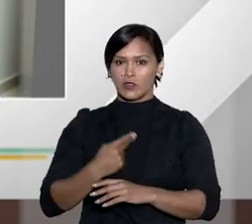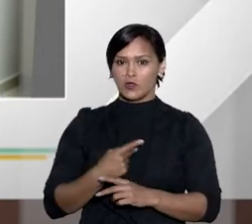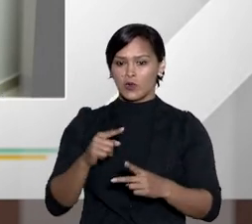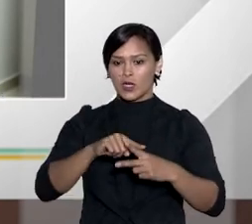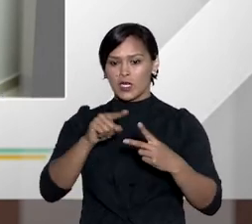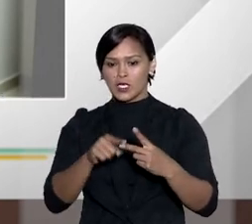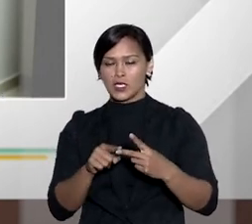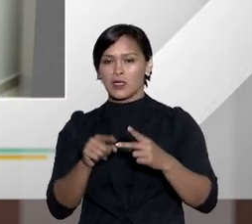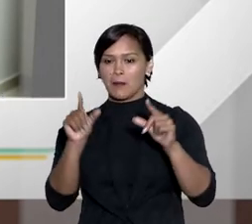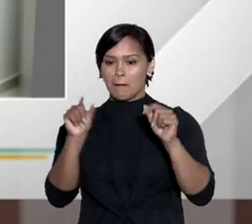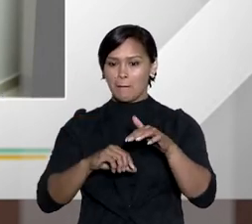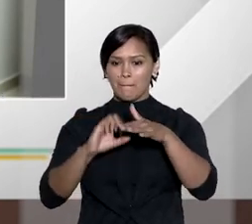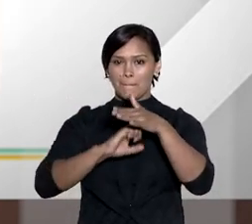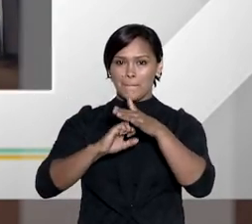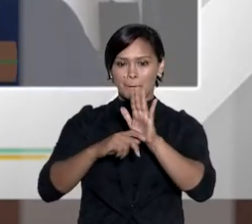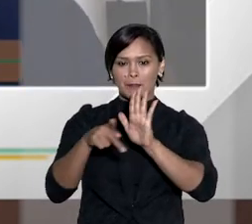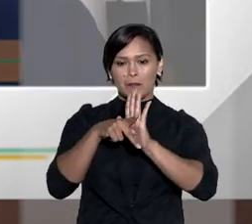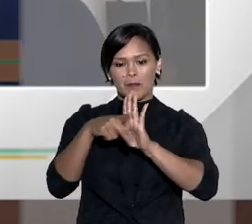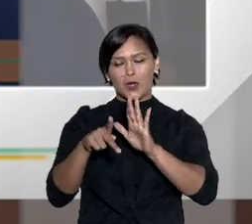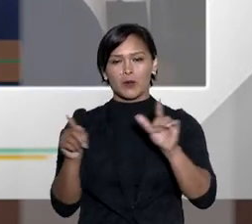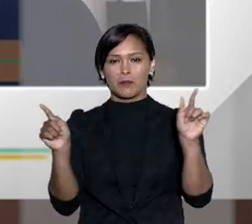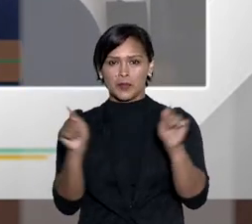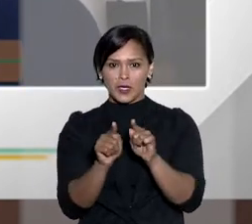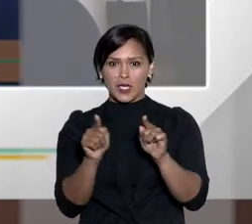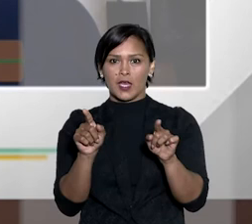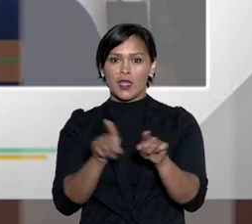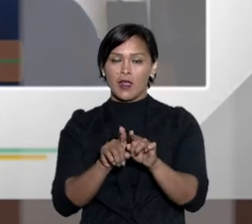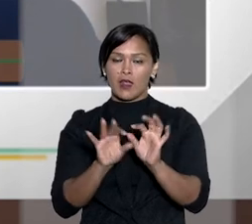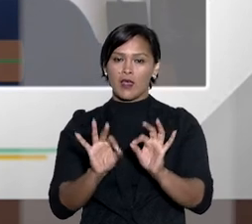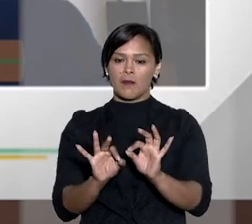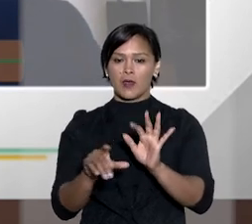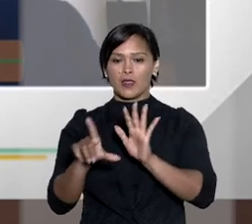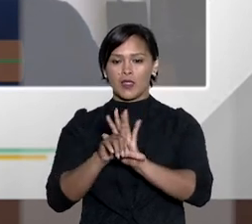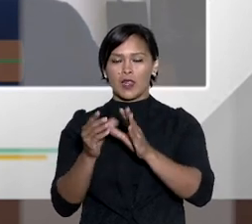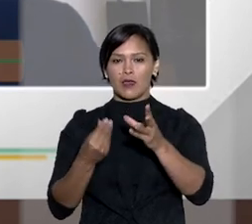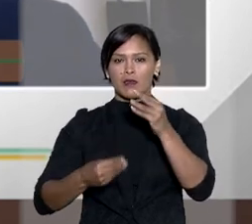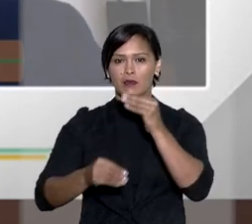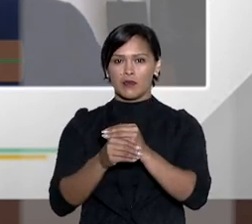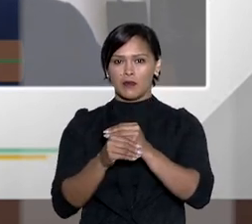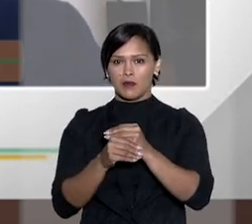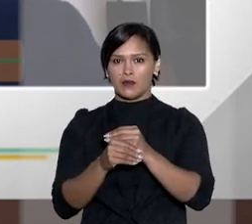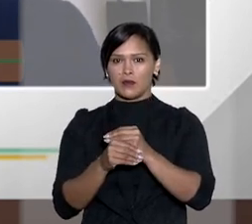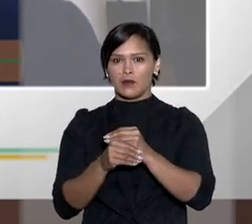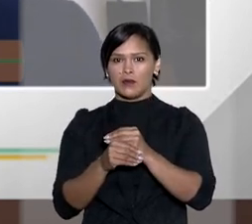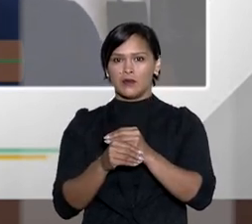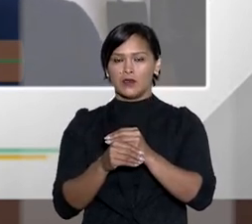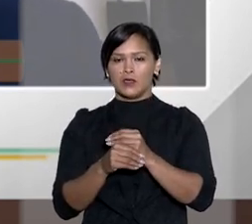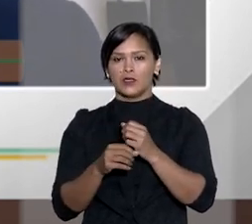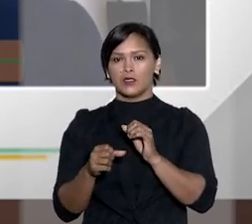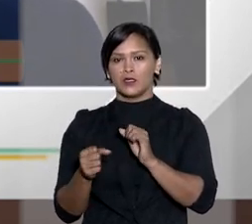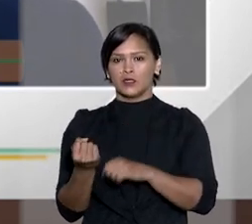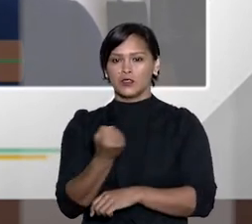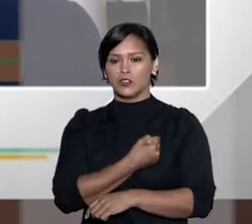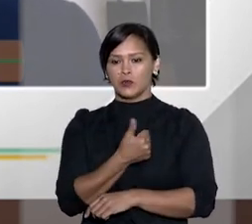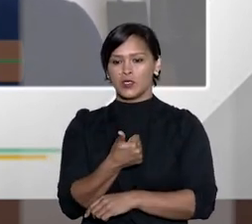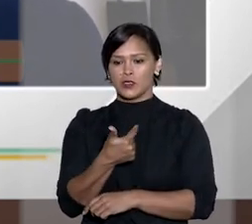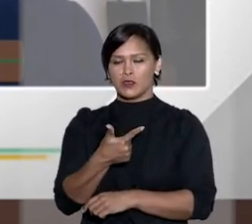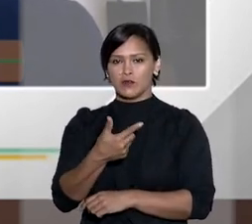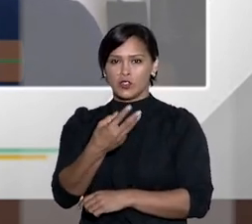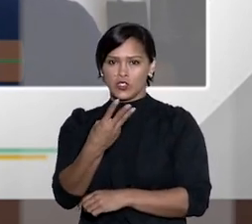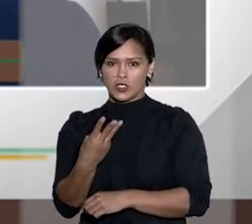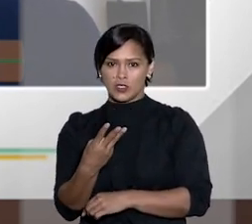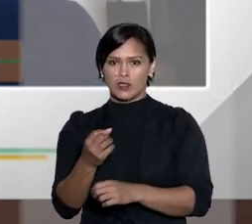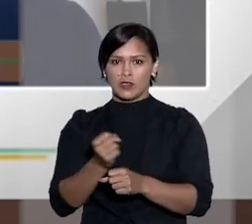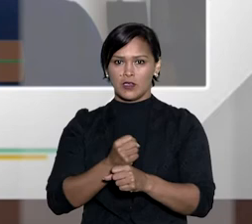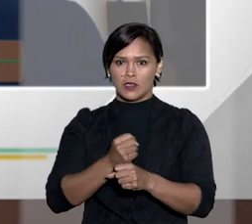enquadradas com microempreendedores individuais microempresas empresas de pequeno porte na forma da lei complementar